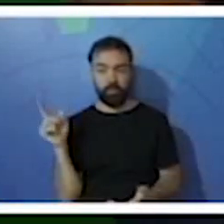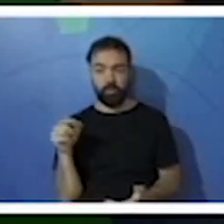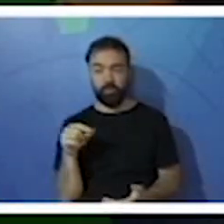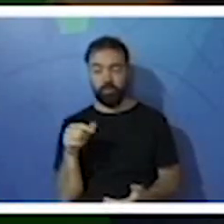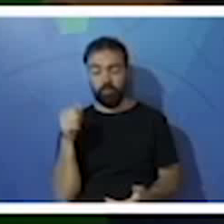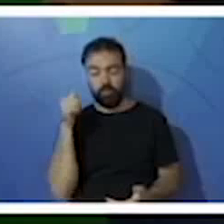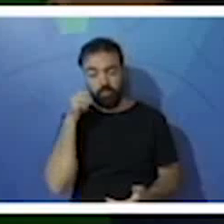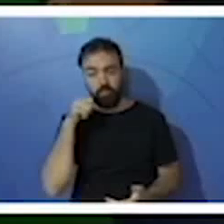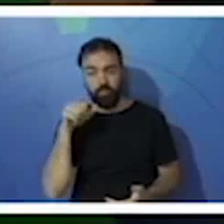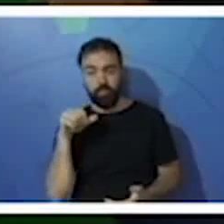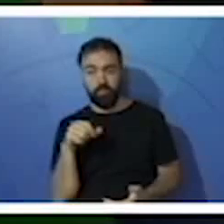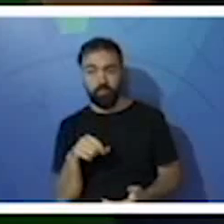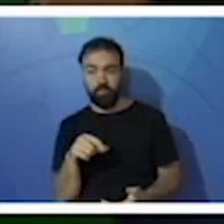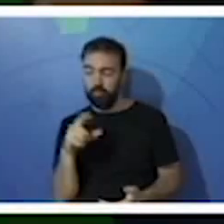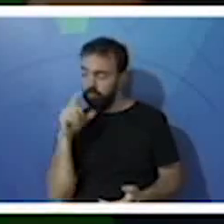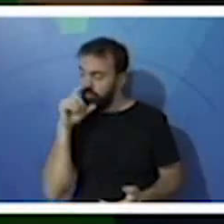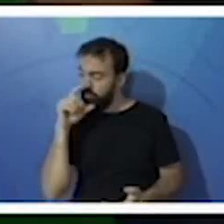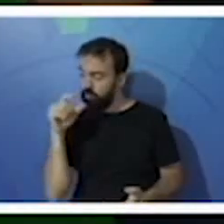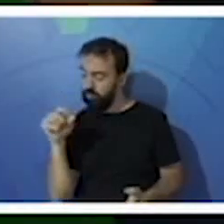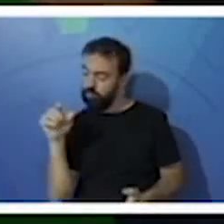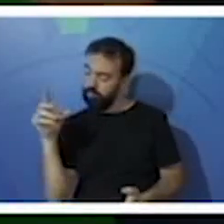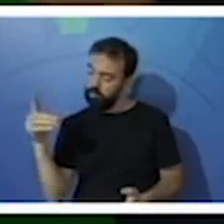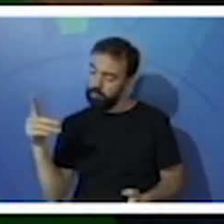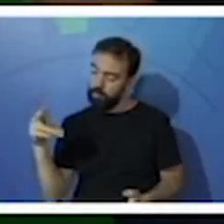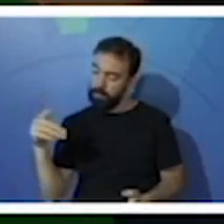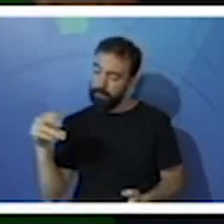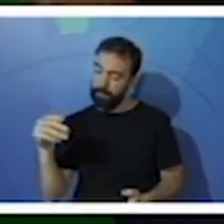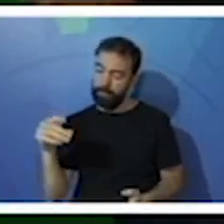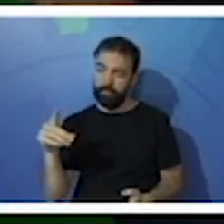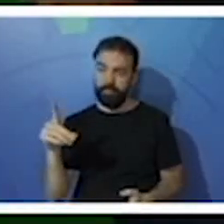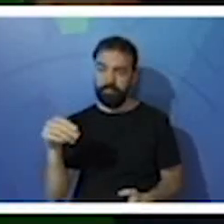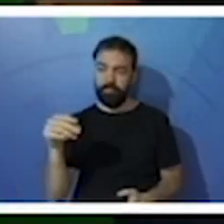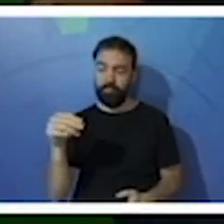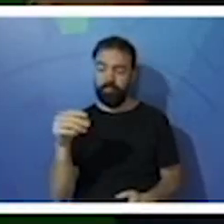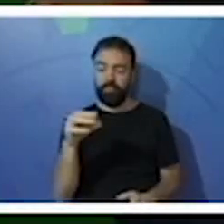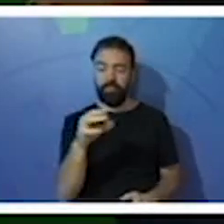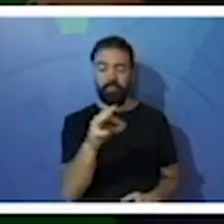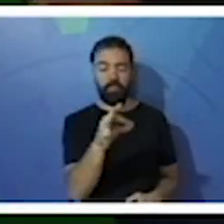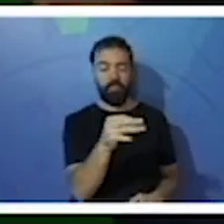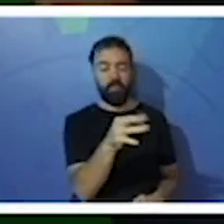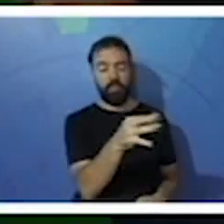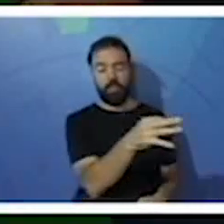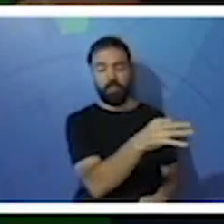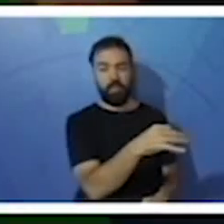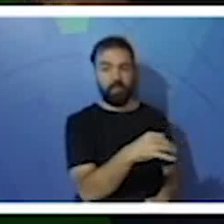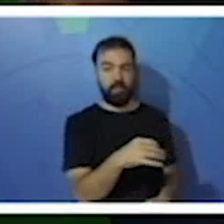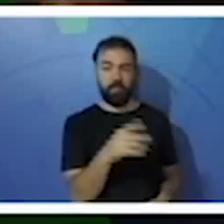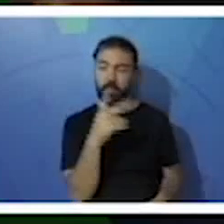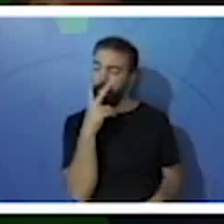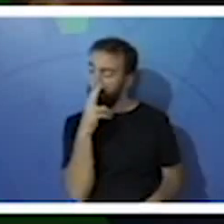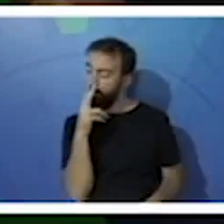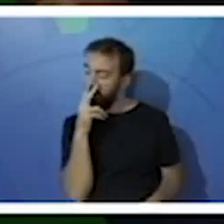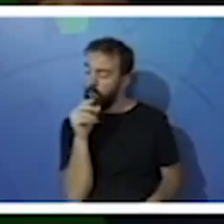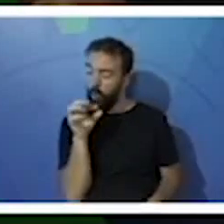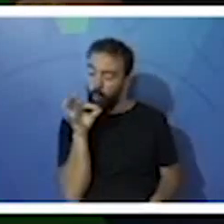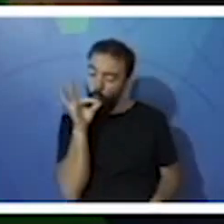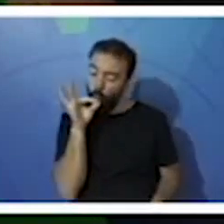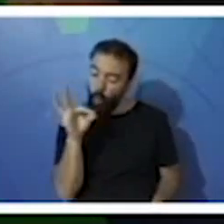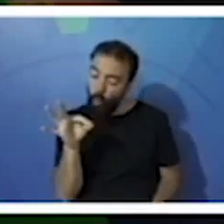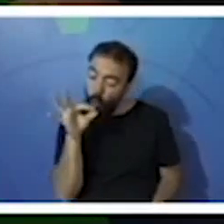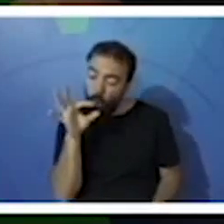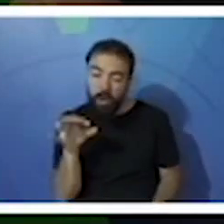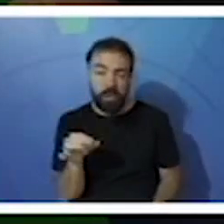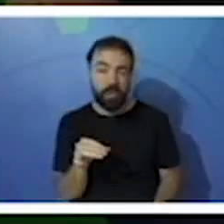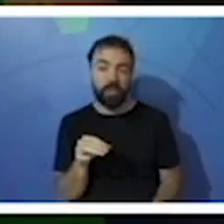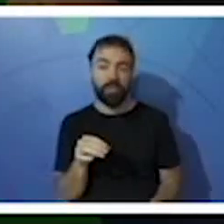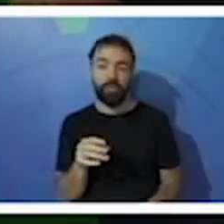a Vitória, o bico do beija-flor parece um canudinho para ele sugar o líquido das